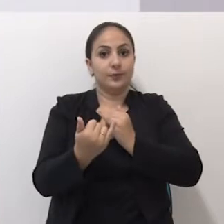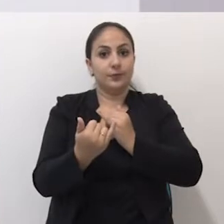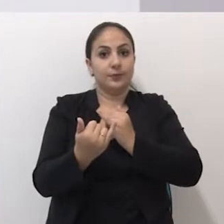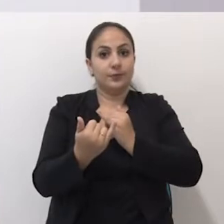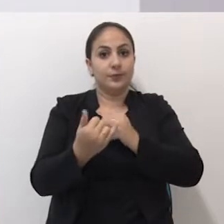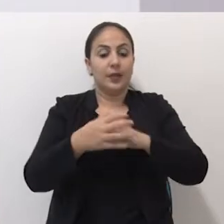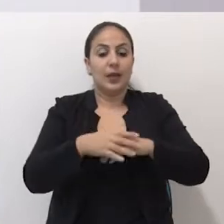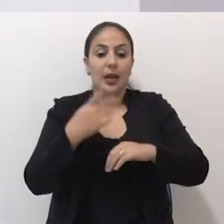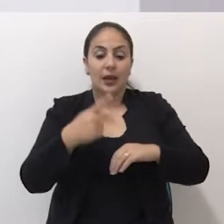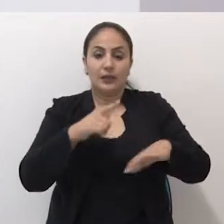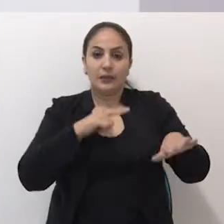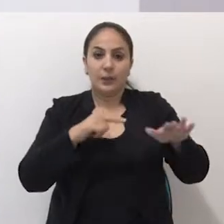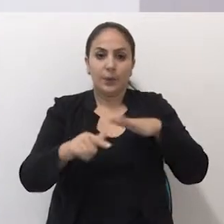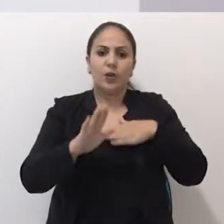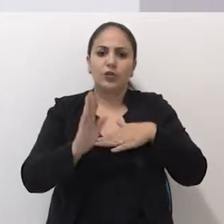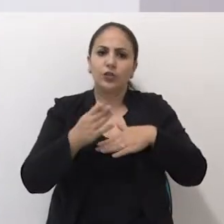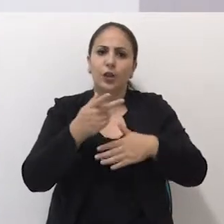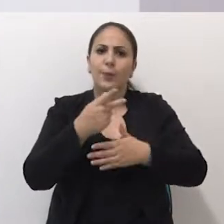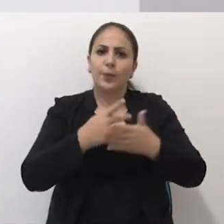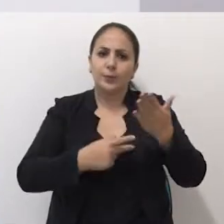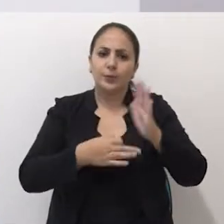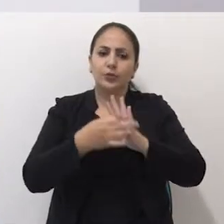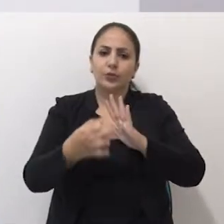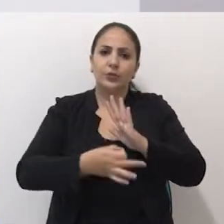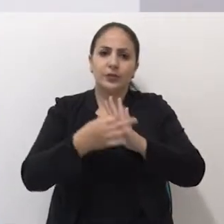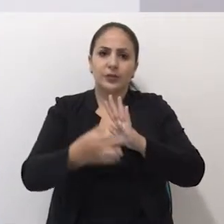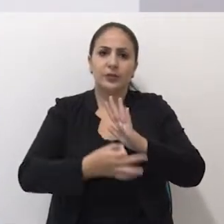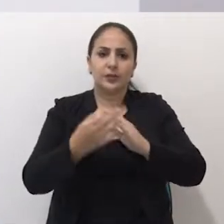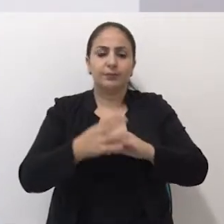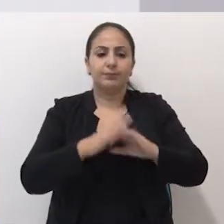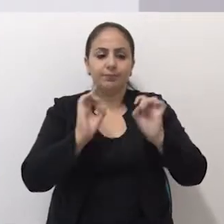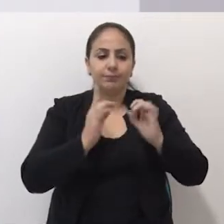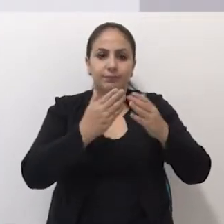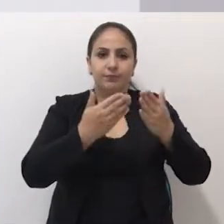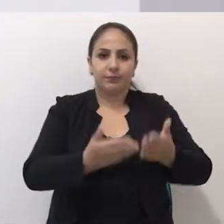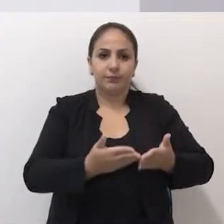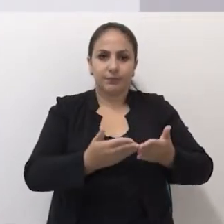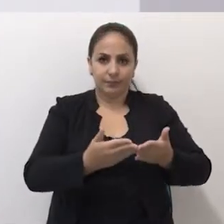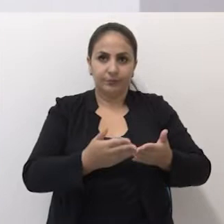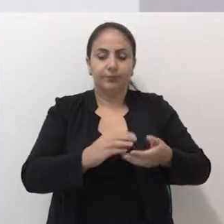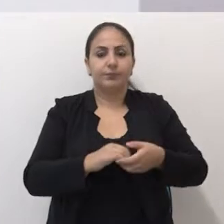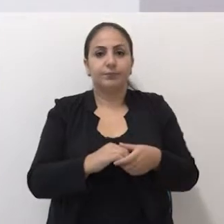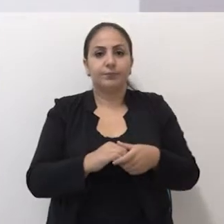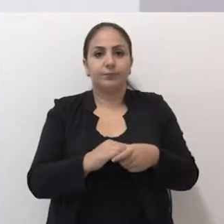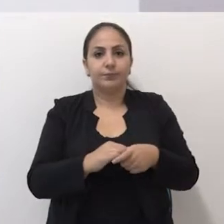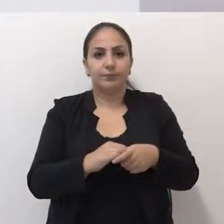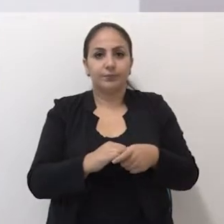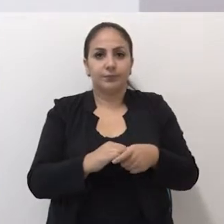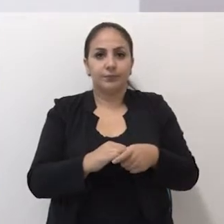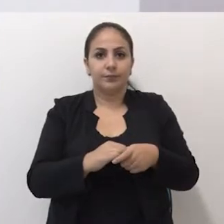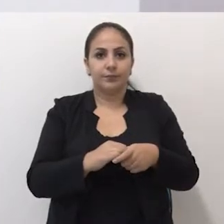Vamos, tão logo, essa semana já está protocolando algumas indicações direcionadas para o meio,